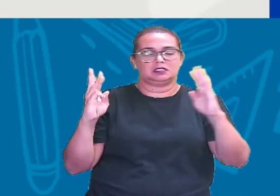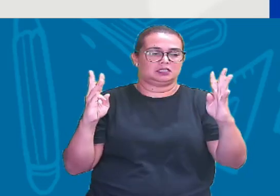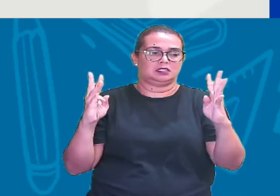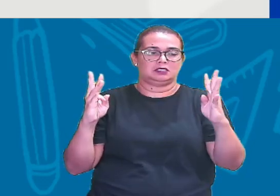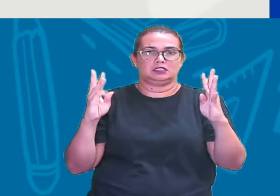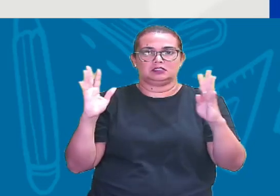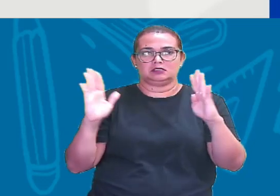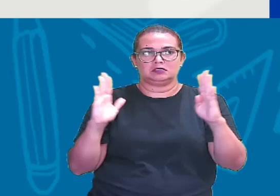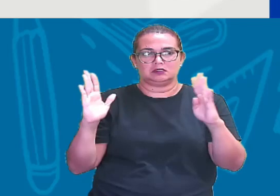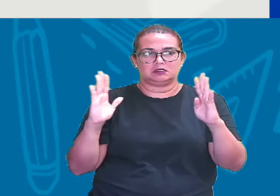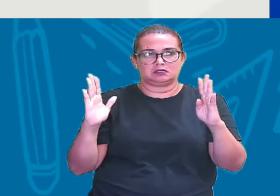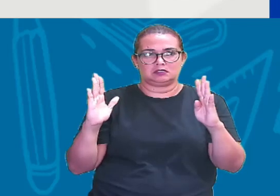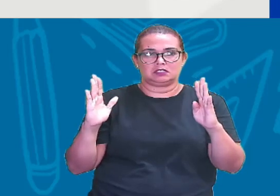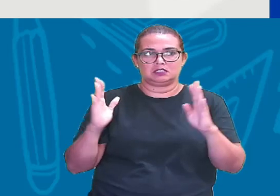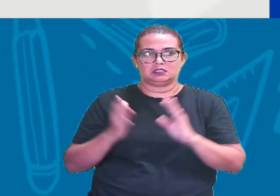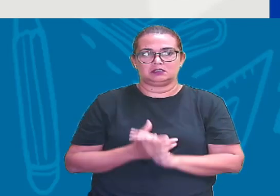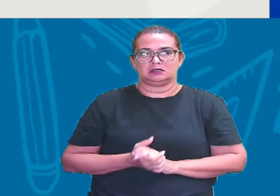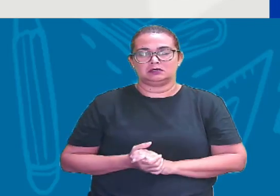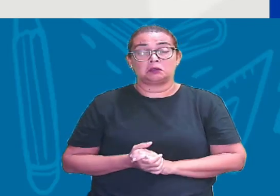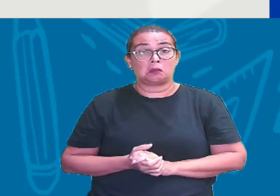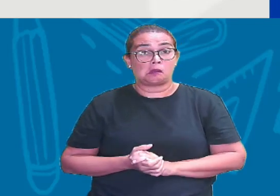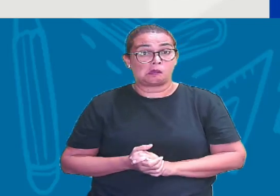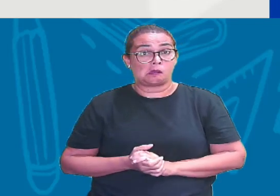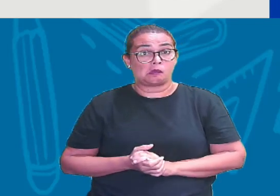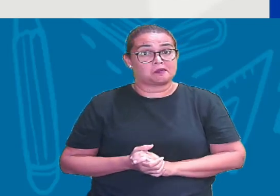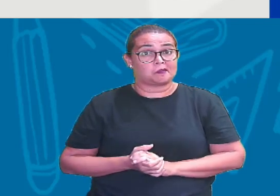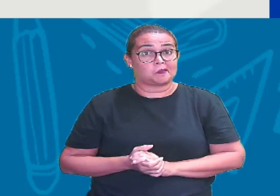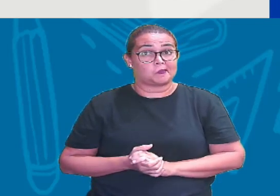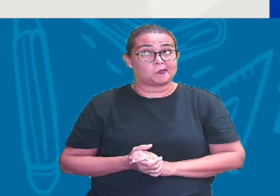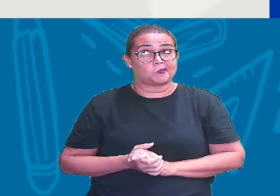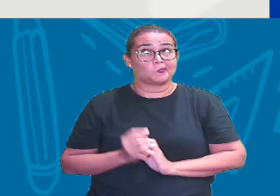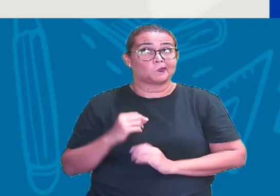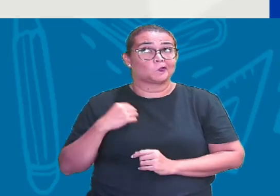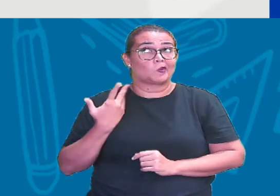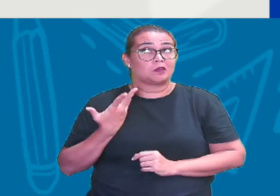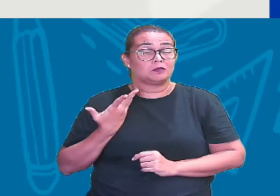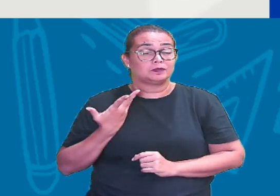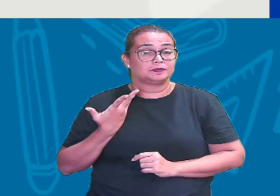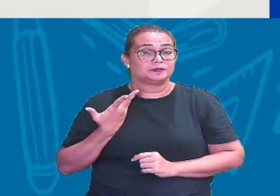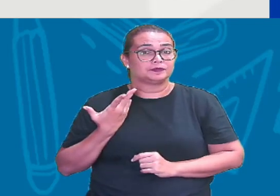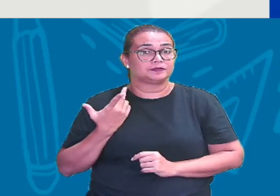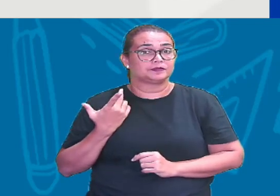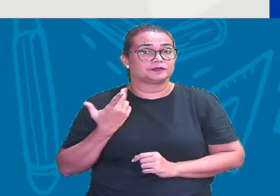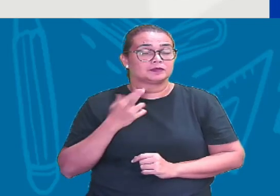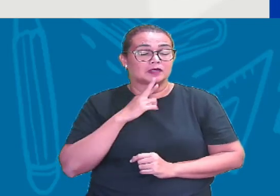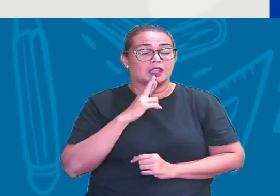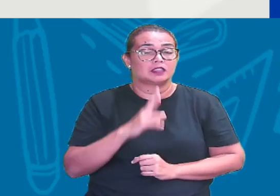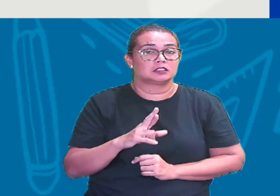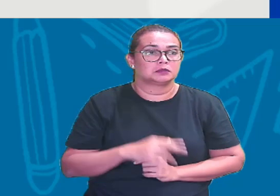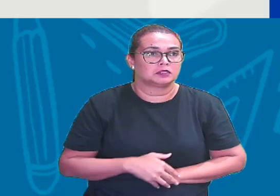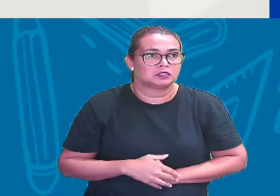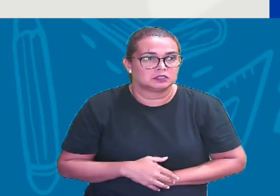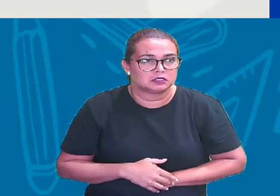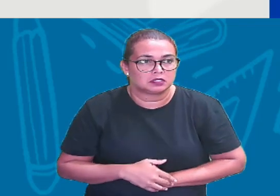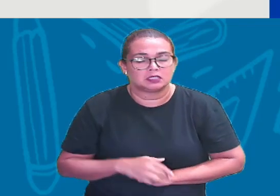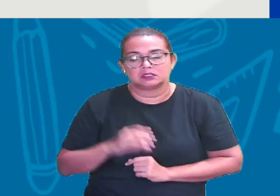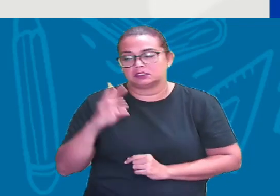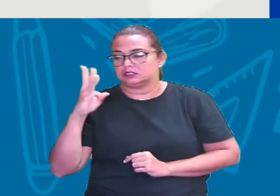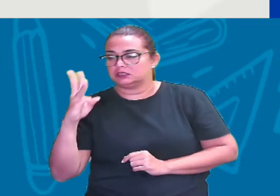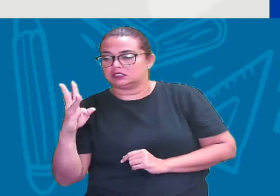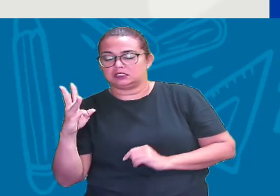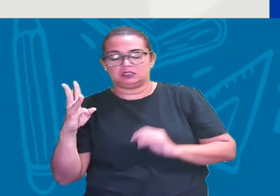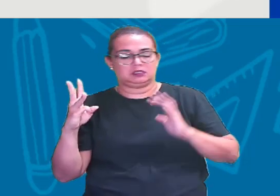4 Quem será? Quem será? Qual é a letrinha Que está entre 3